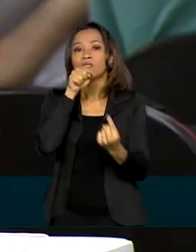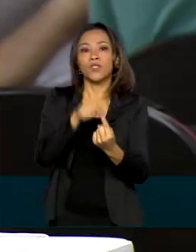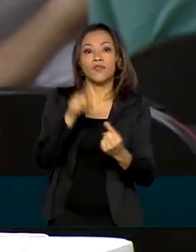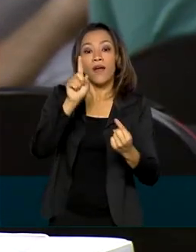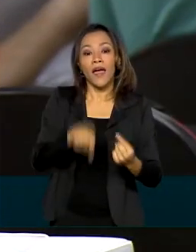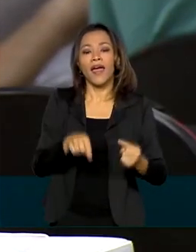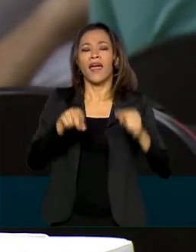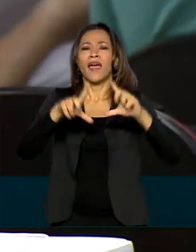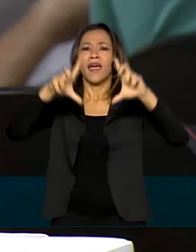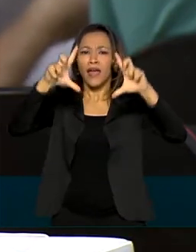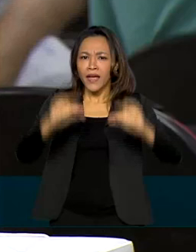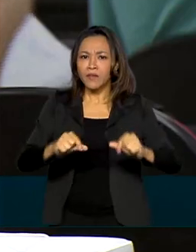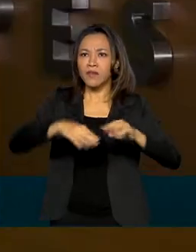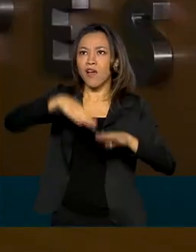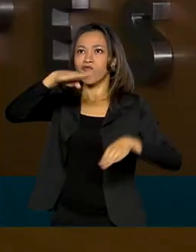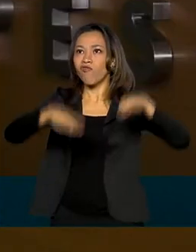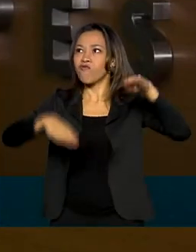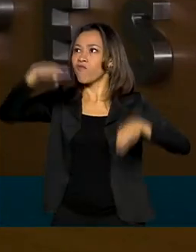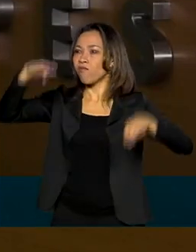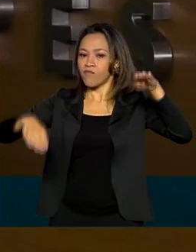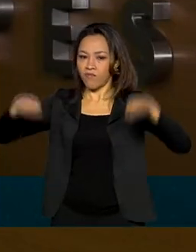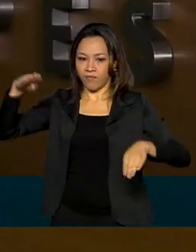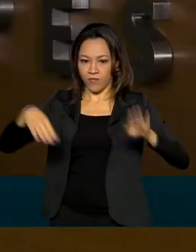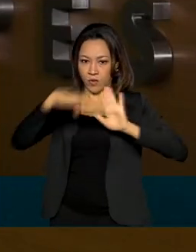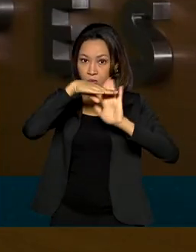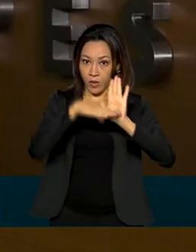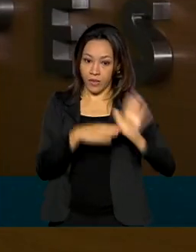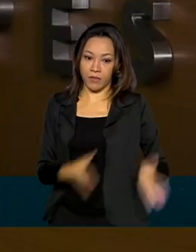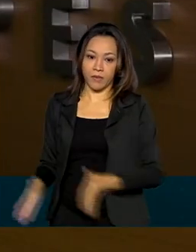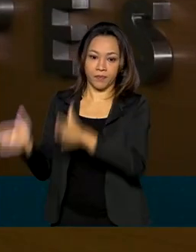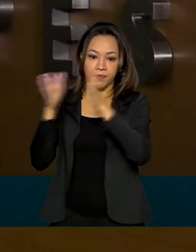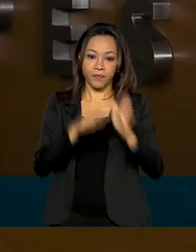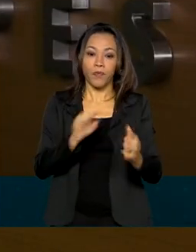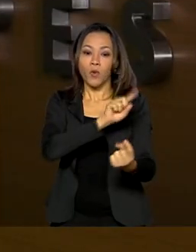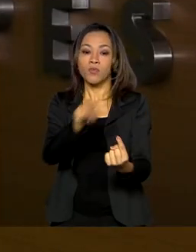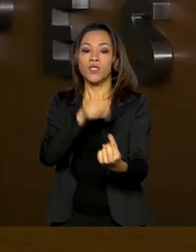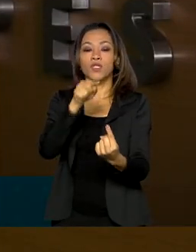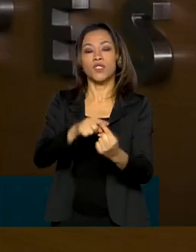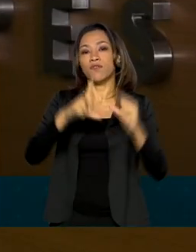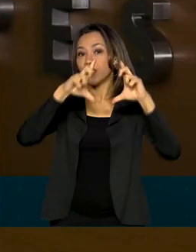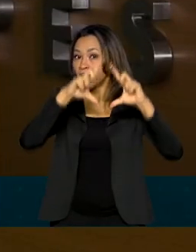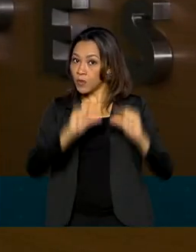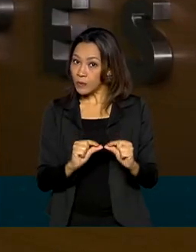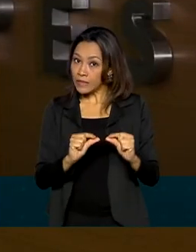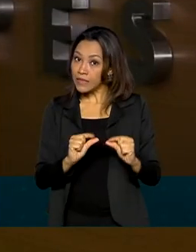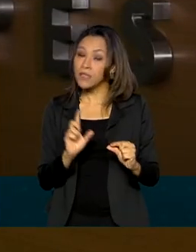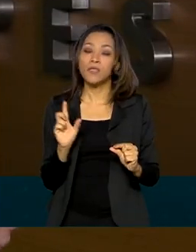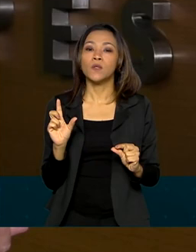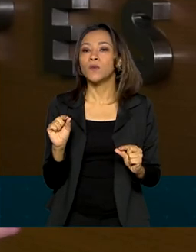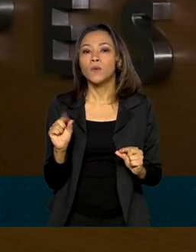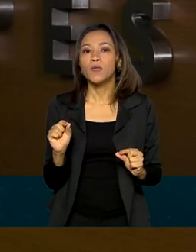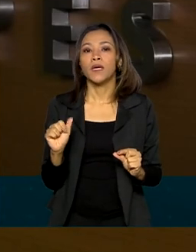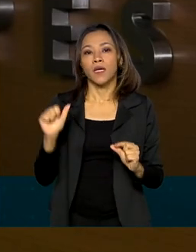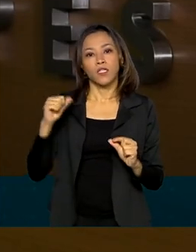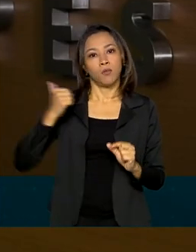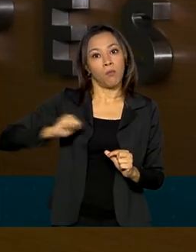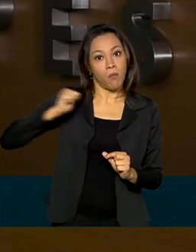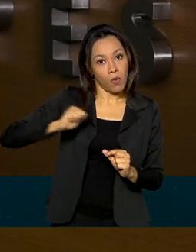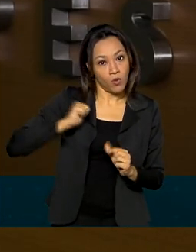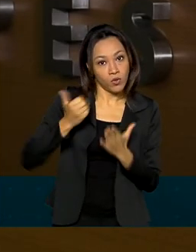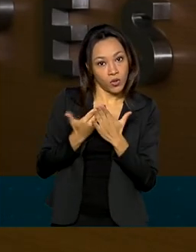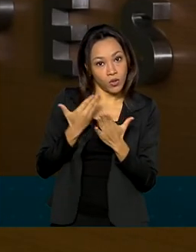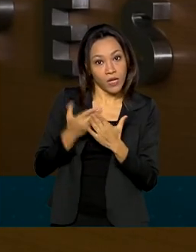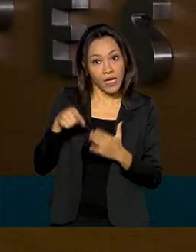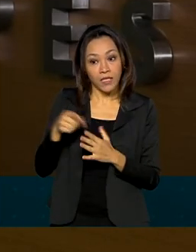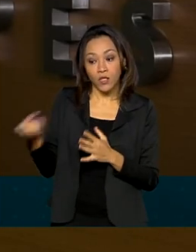as desigualdades no programa. Como forma de minimizar o efeito de eventual redução de bolsas, o